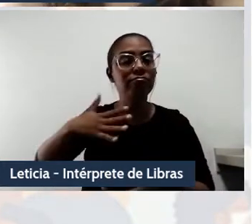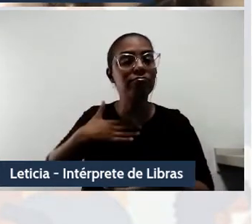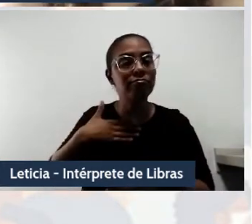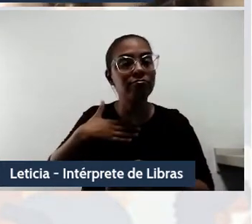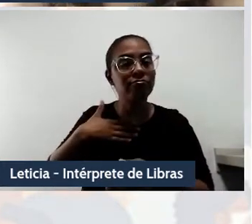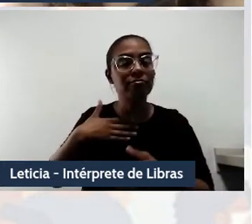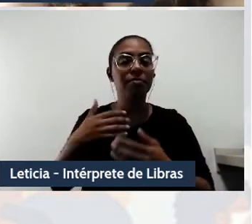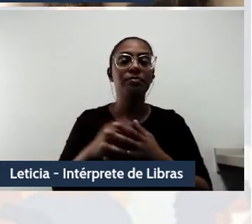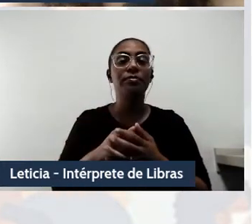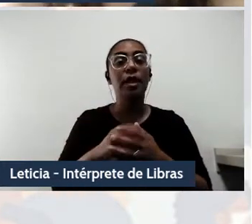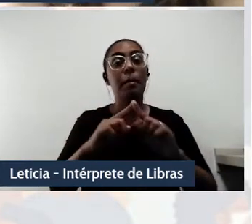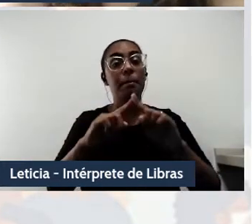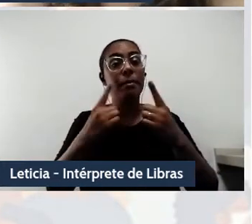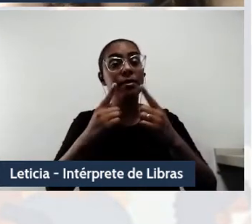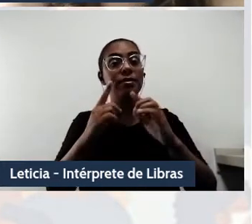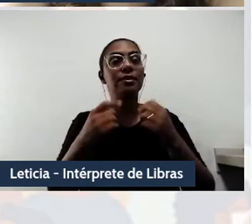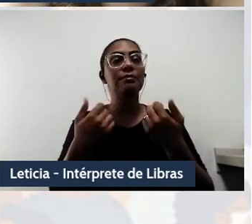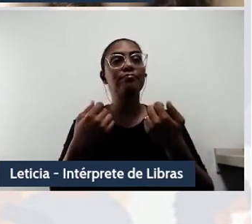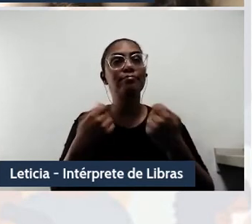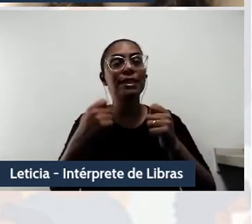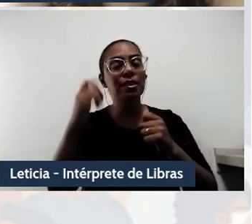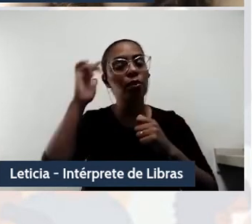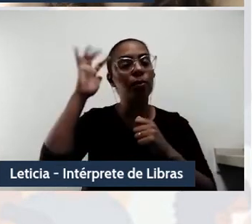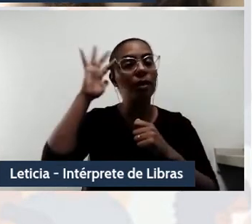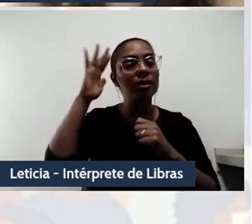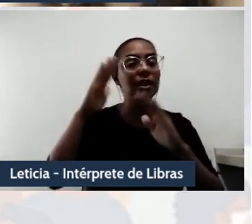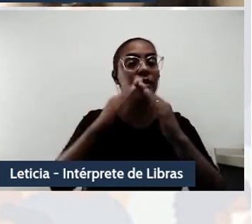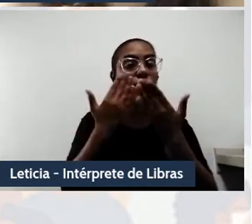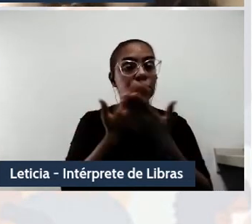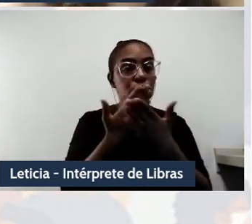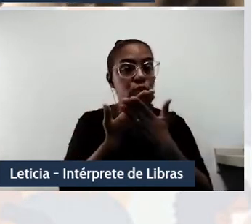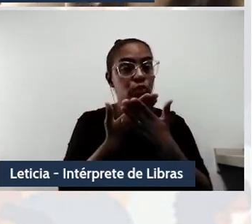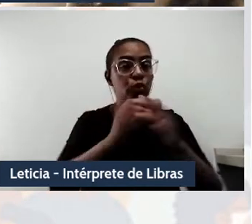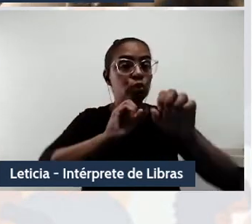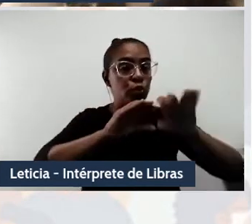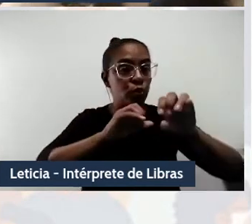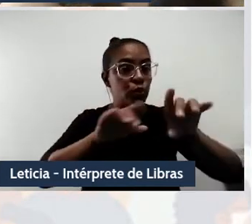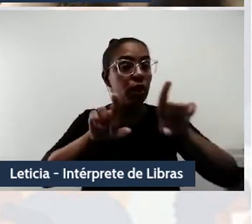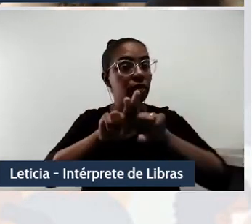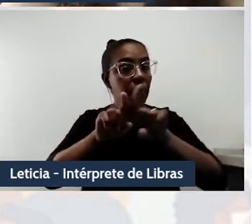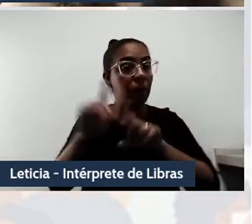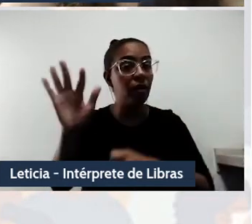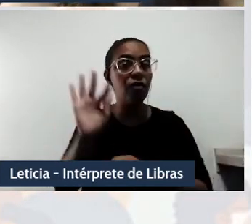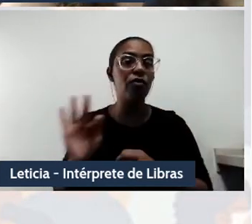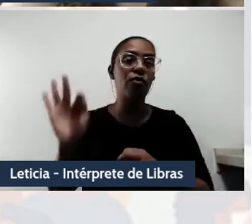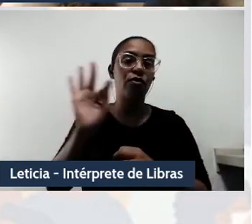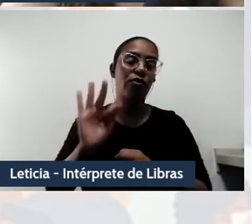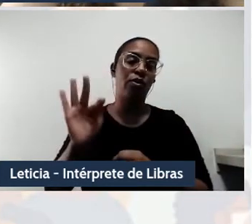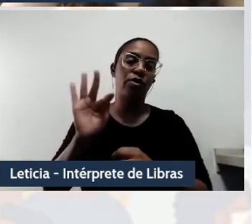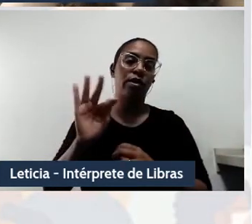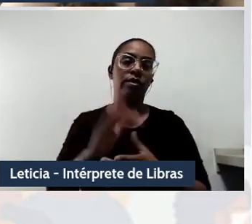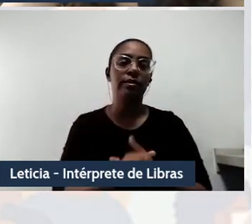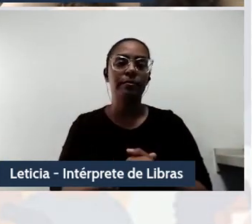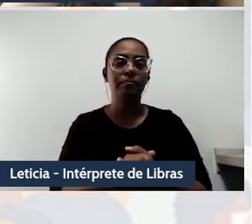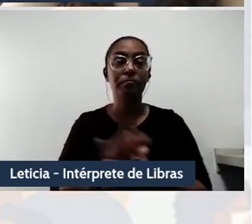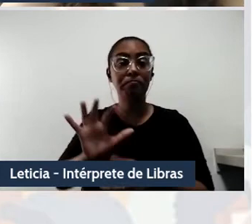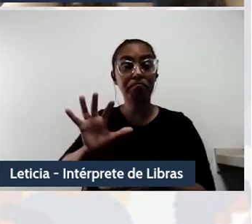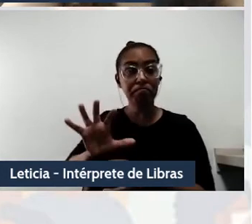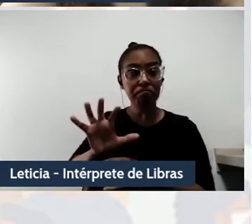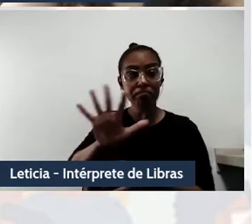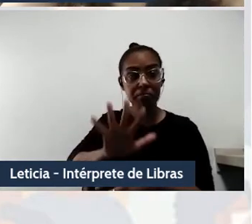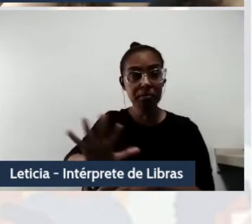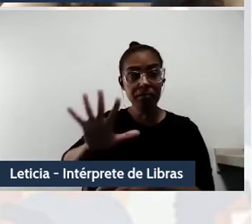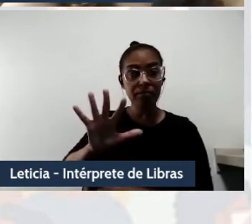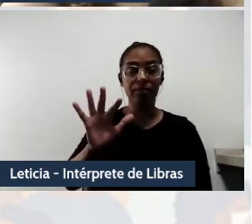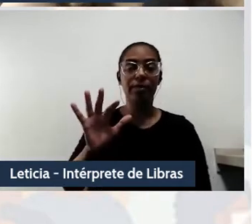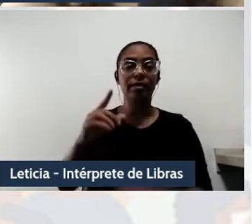na educação básica e no ensino superior. Foz do Iguaçu atrai pessoas do Brasil inteiro não só pela